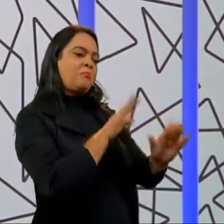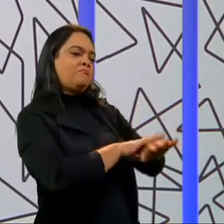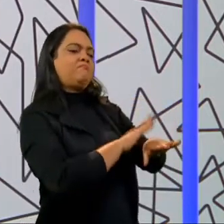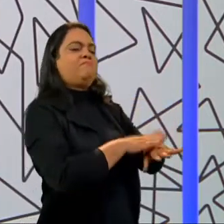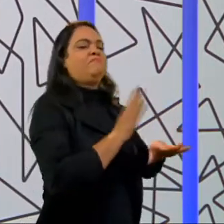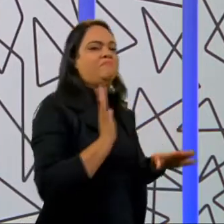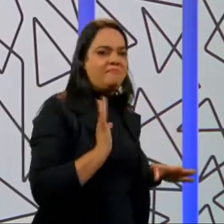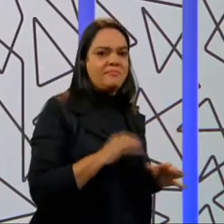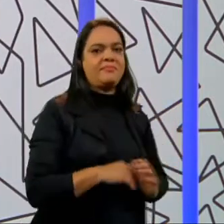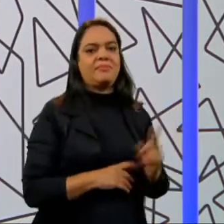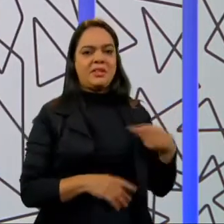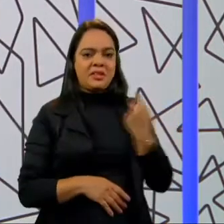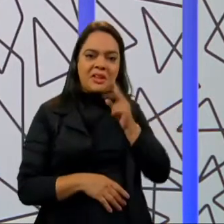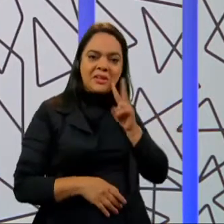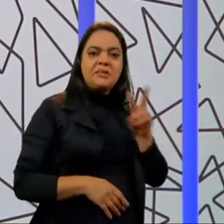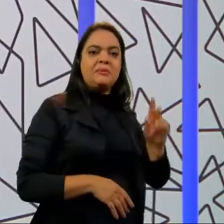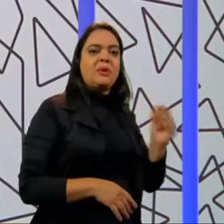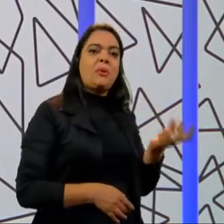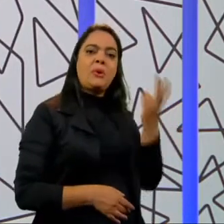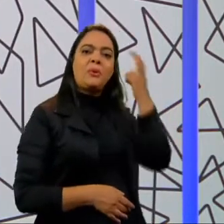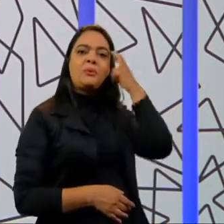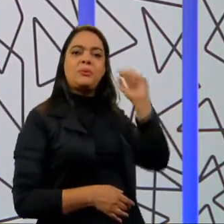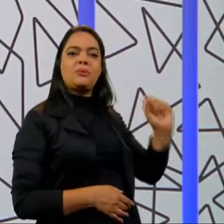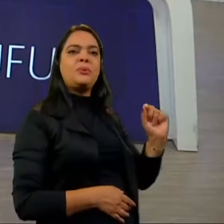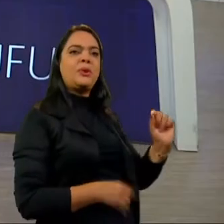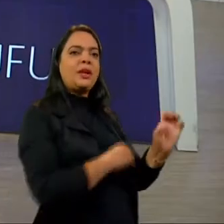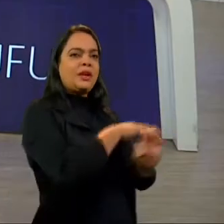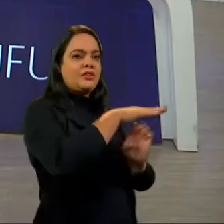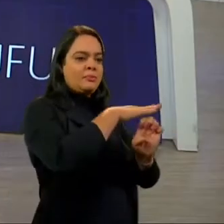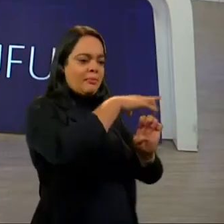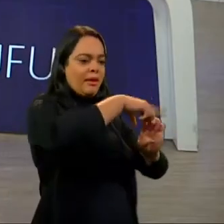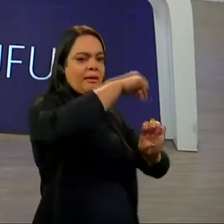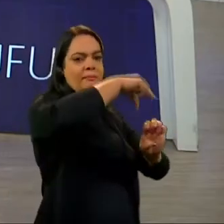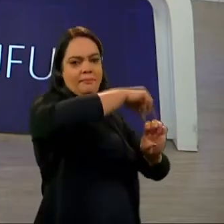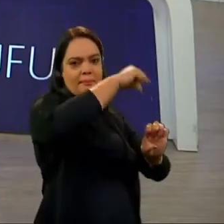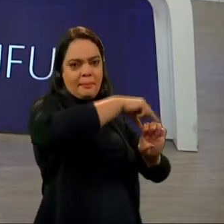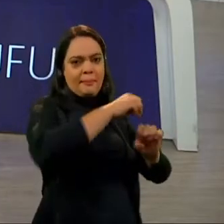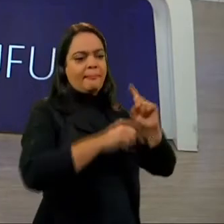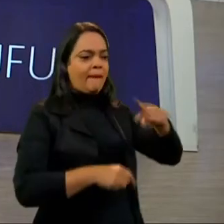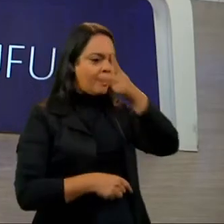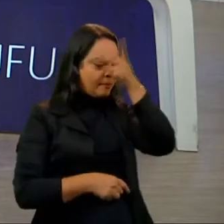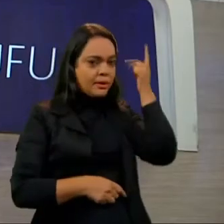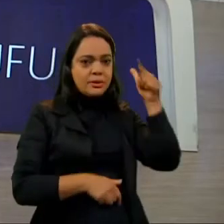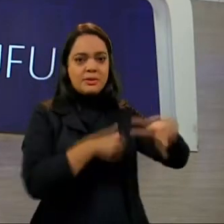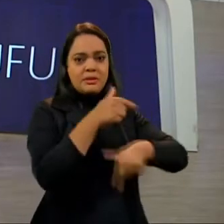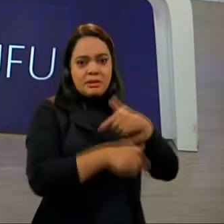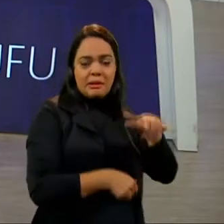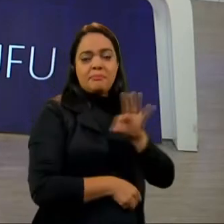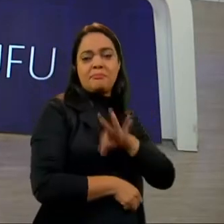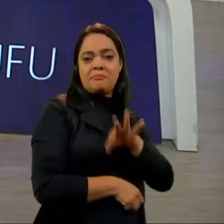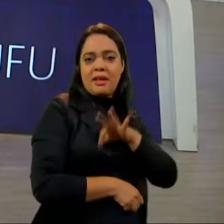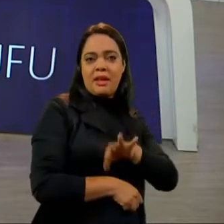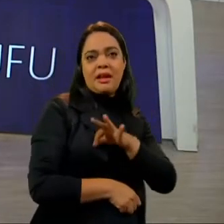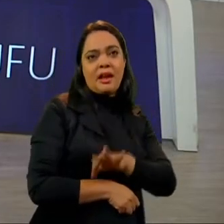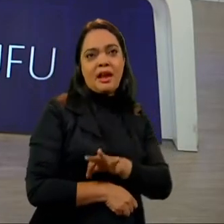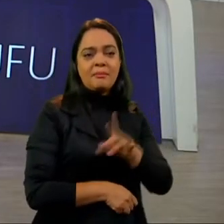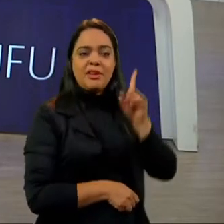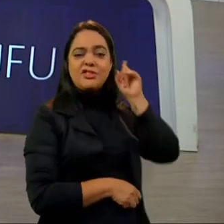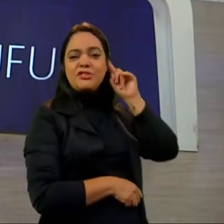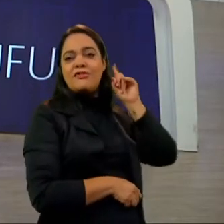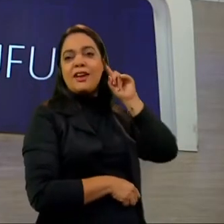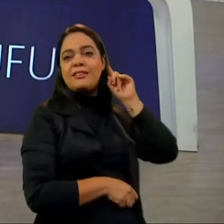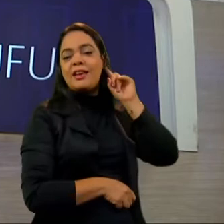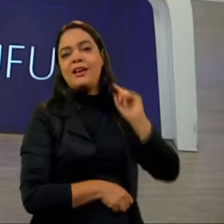tendência, uma cultura de disseminação do empresariado. Na verdade, são trabalhadores assalariados, disfarçados, na